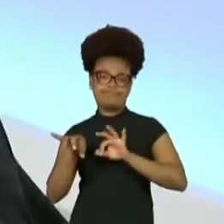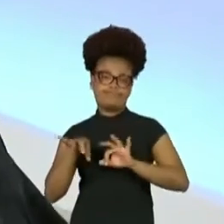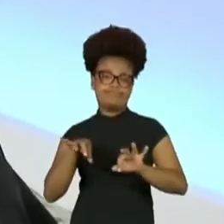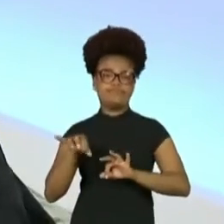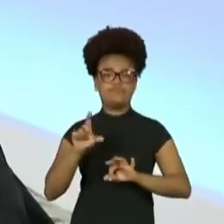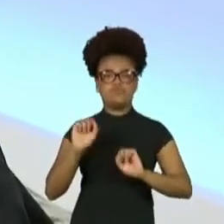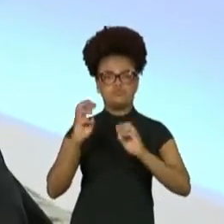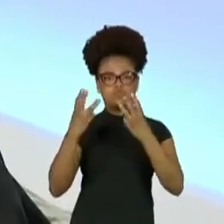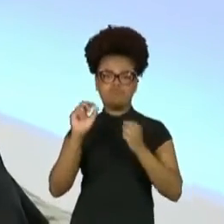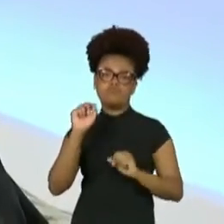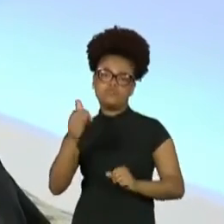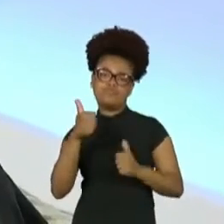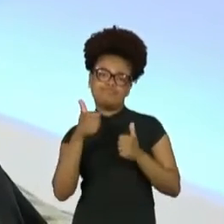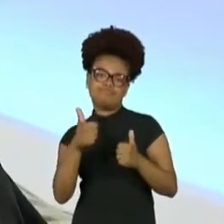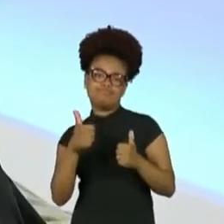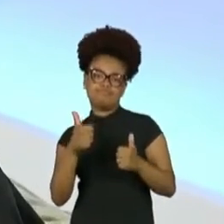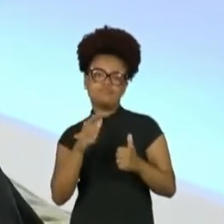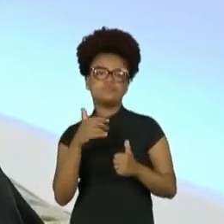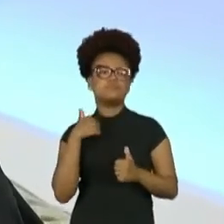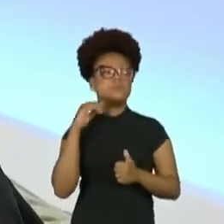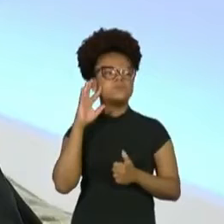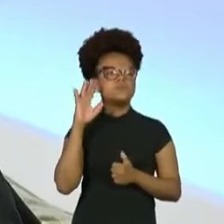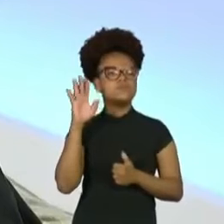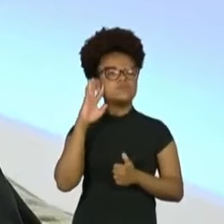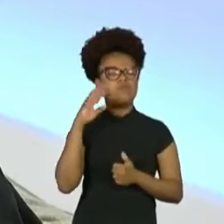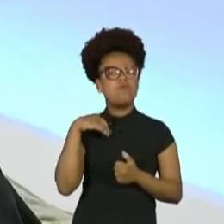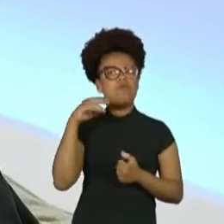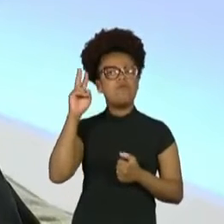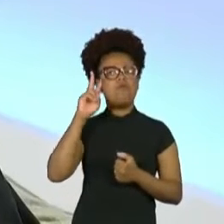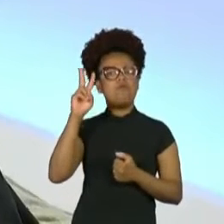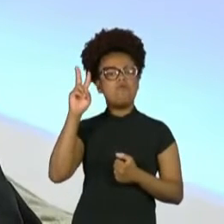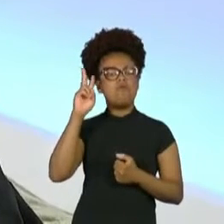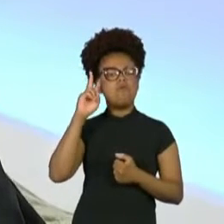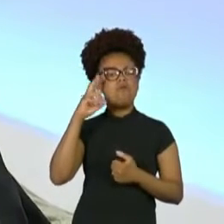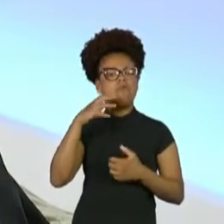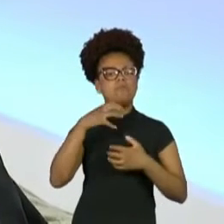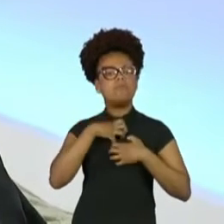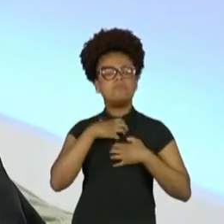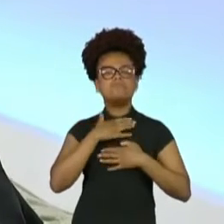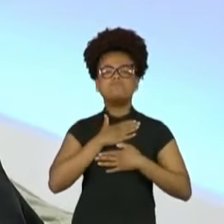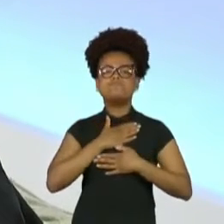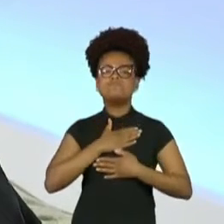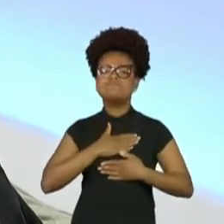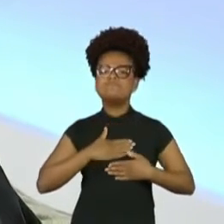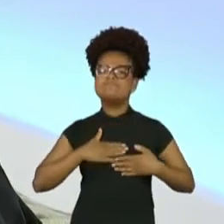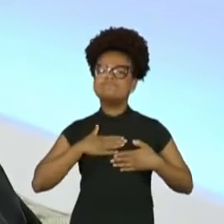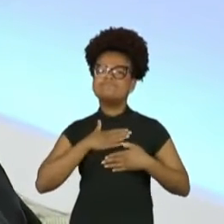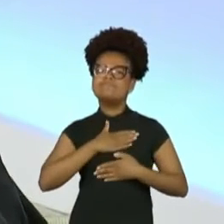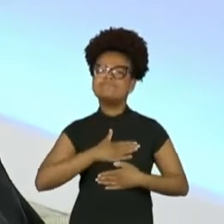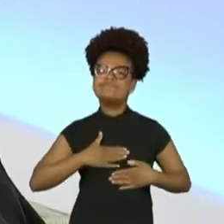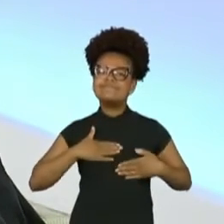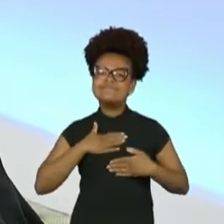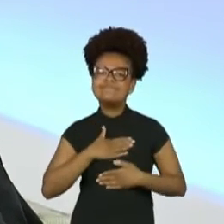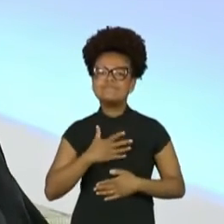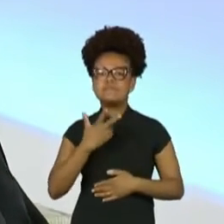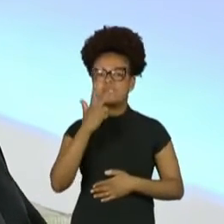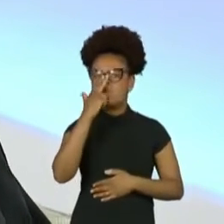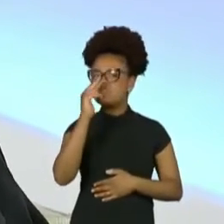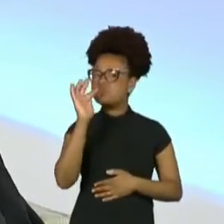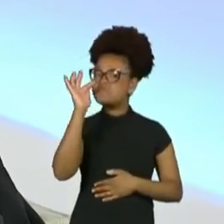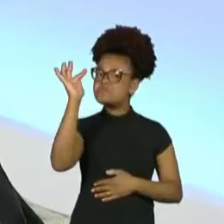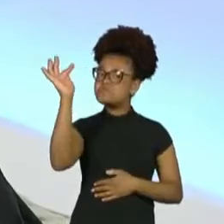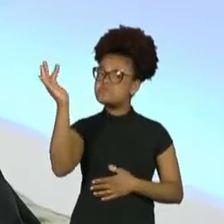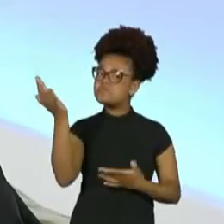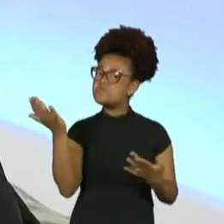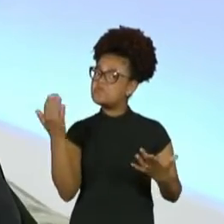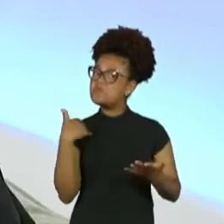e tal, mas eu me lembrei que foi uma coisa que me deu muito prazer, então é possível que no futuro eu invista